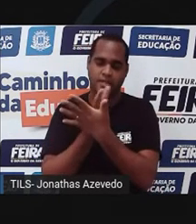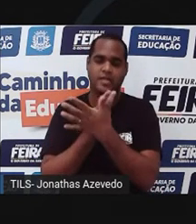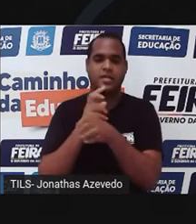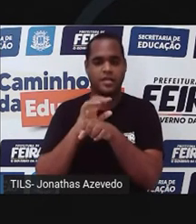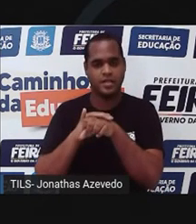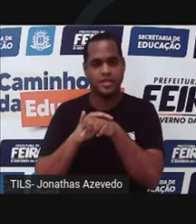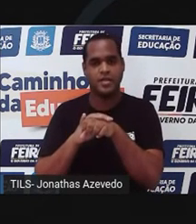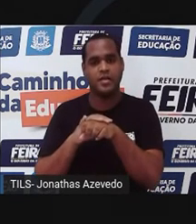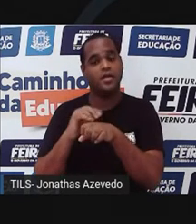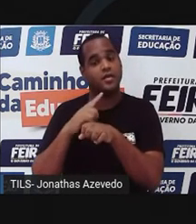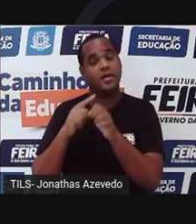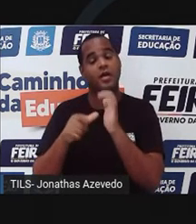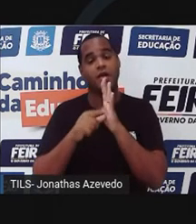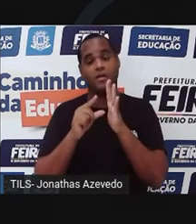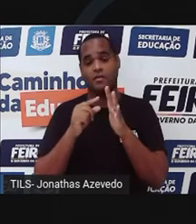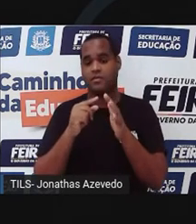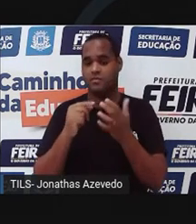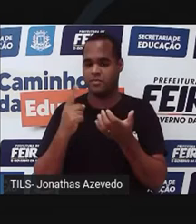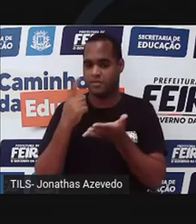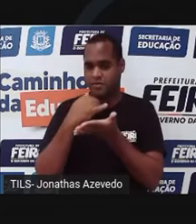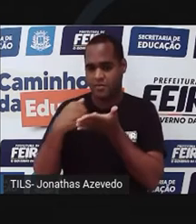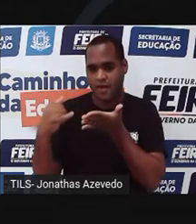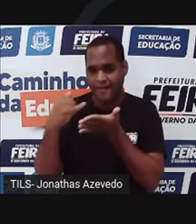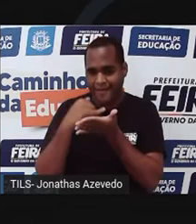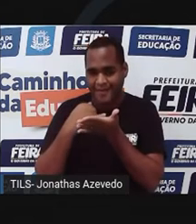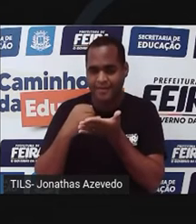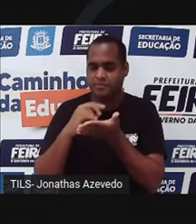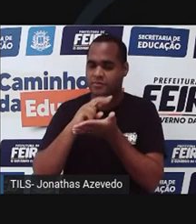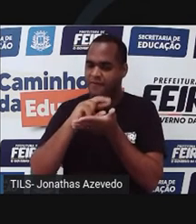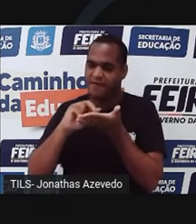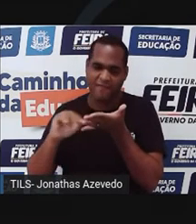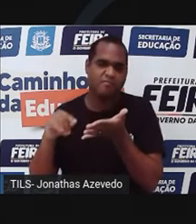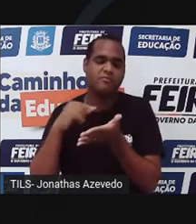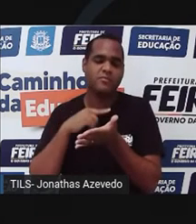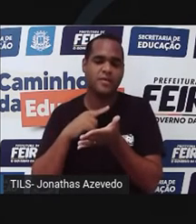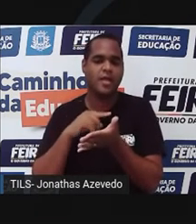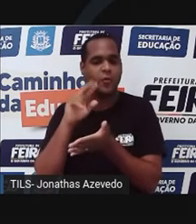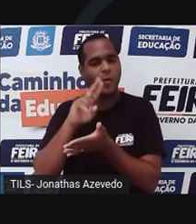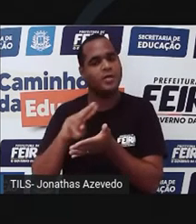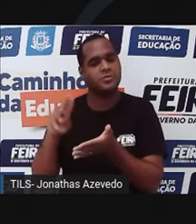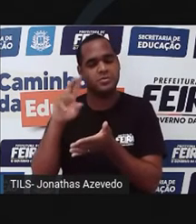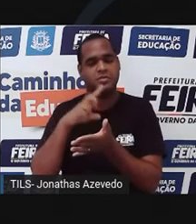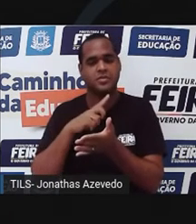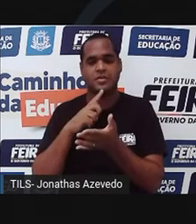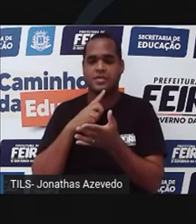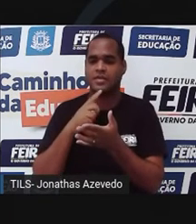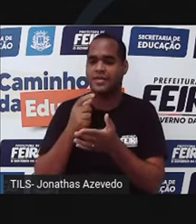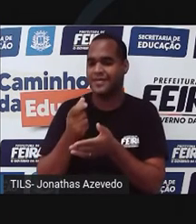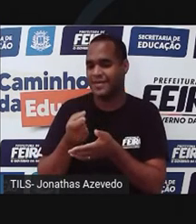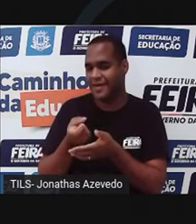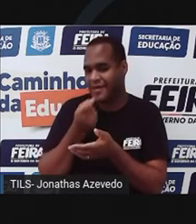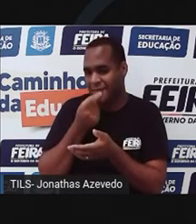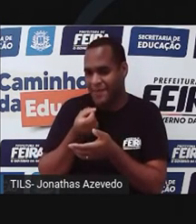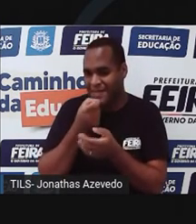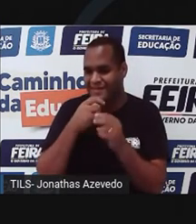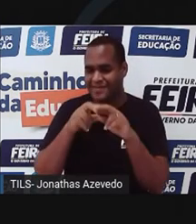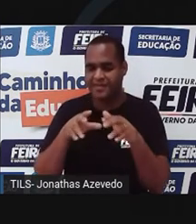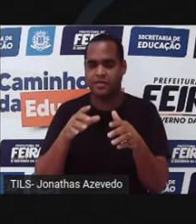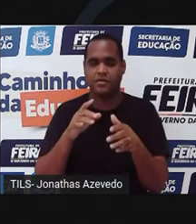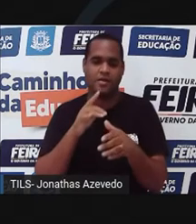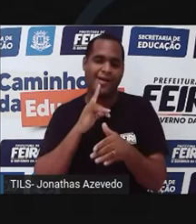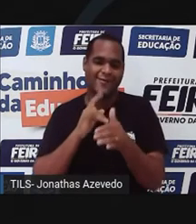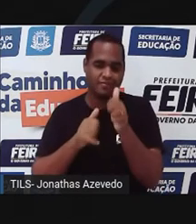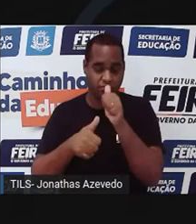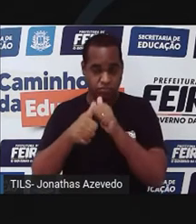Uso de algumas drogas ilícitas ou não, medicamentos hipoglicemiantes, alcoolismo